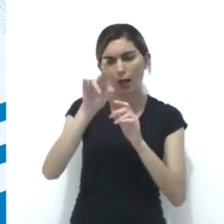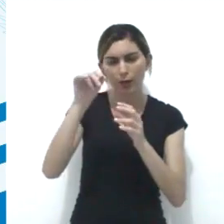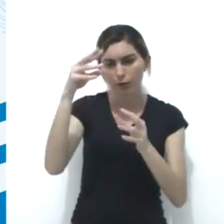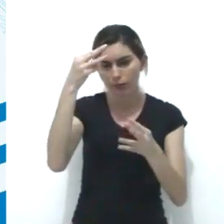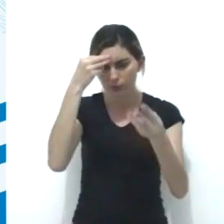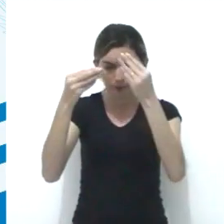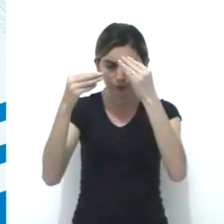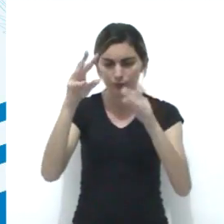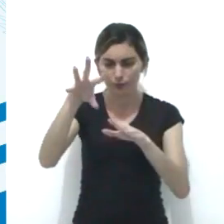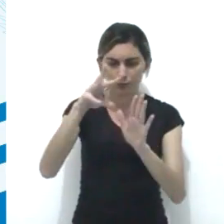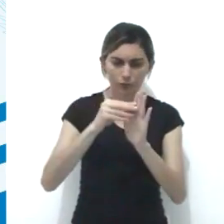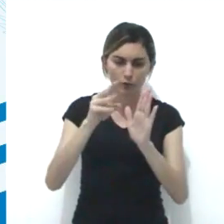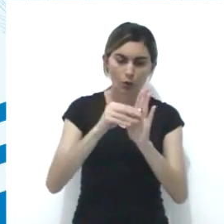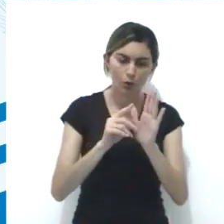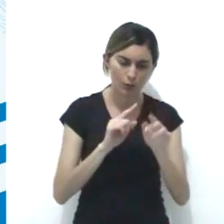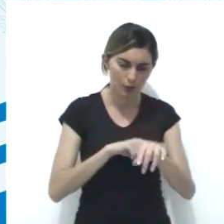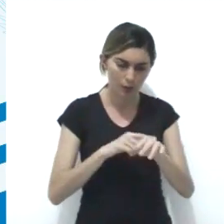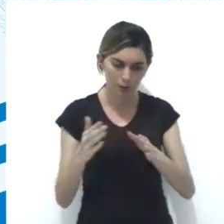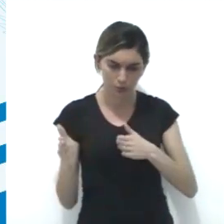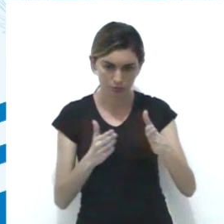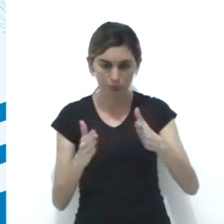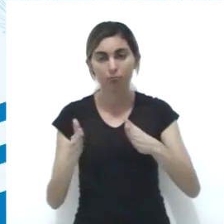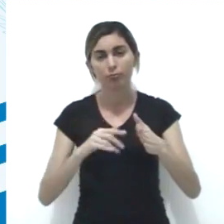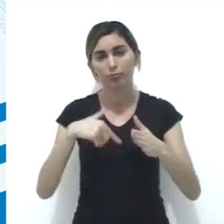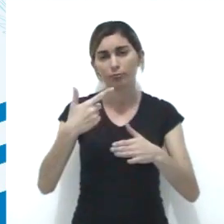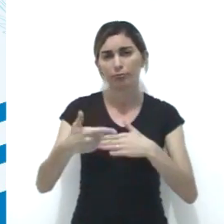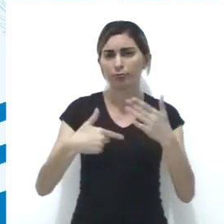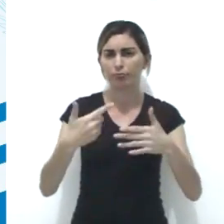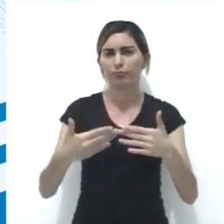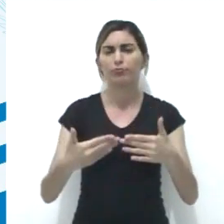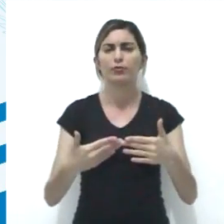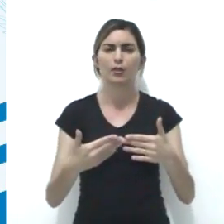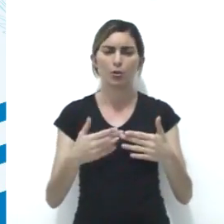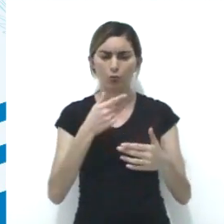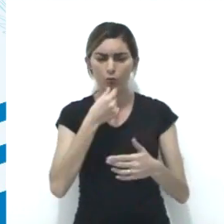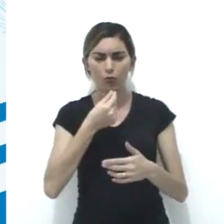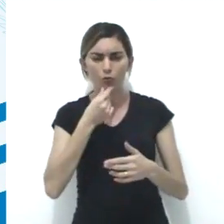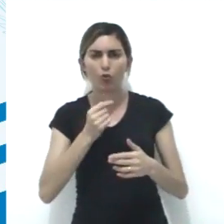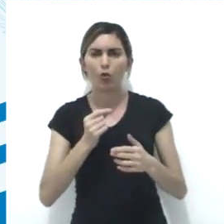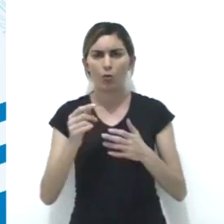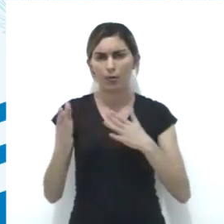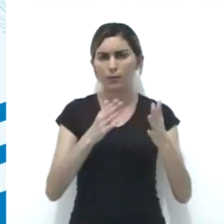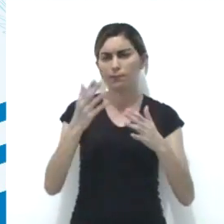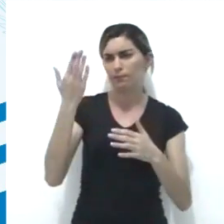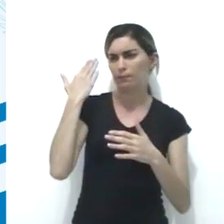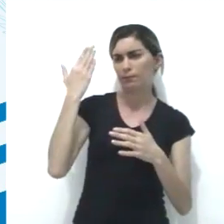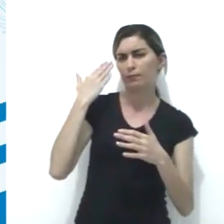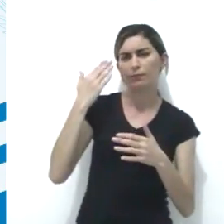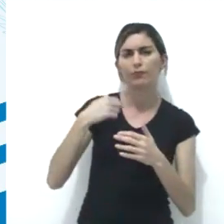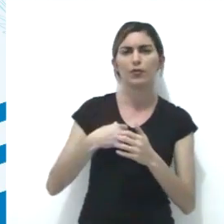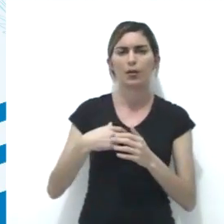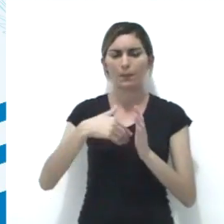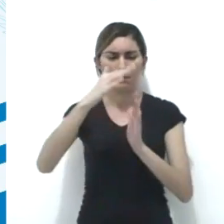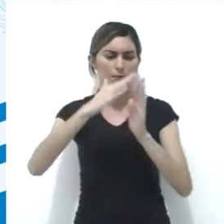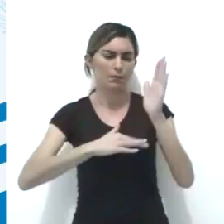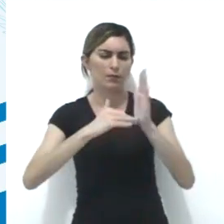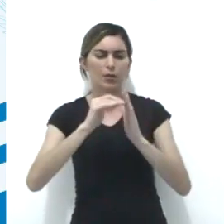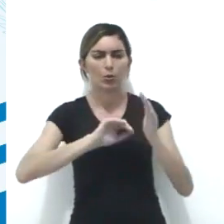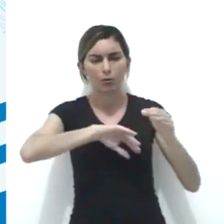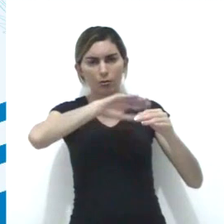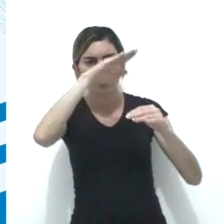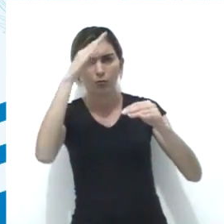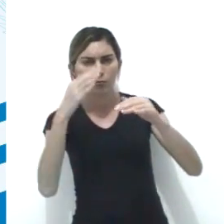de dados, uma certa cronologia das narrativas realizadas pelo homem pré-histórico nas pinturas das